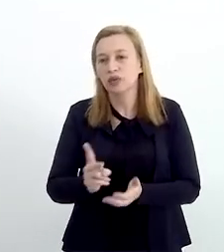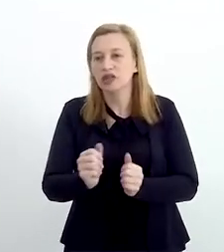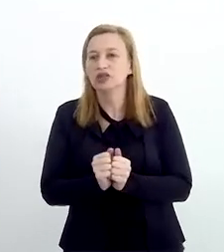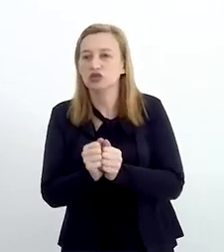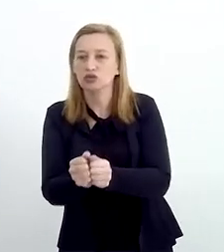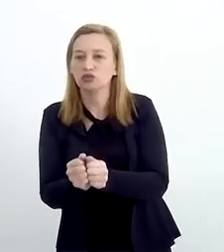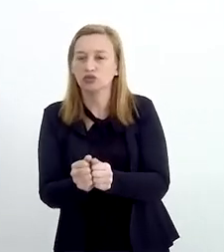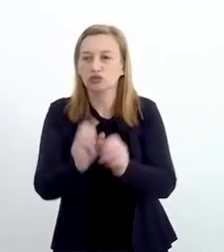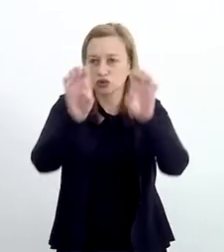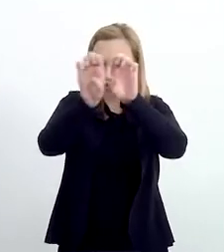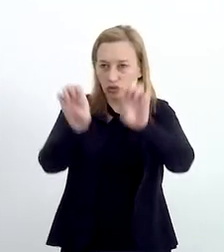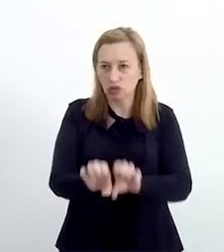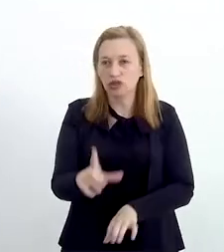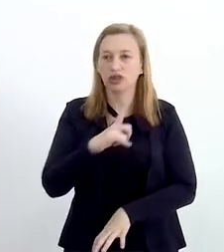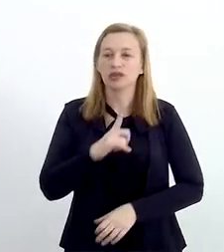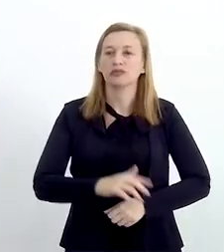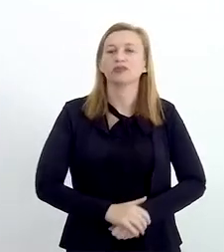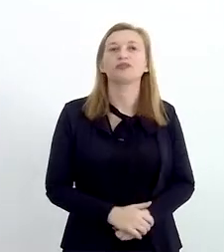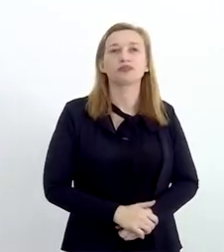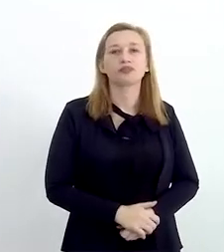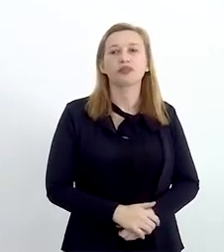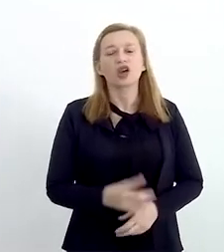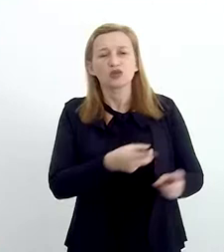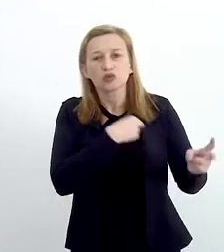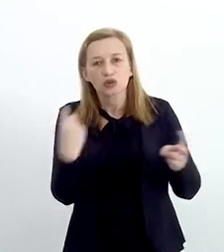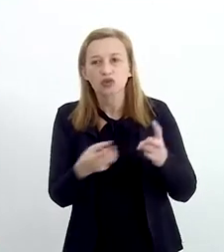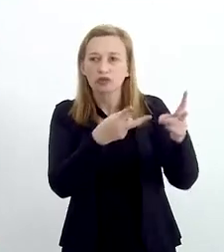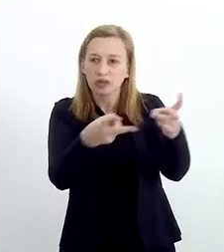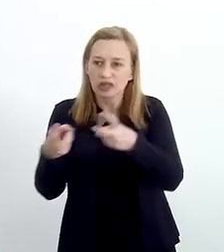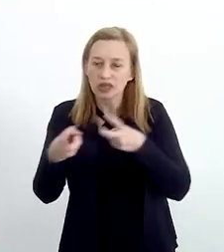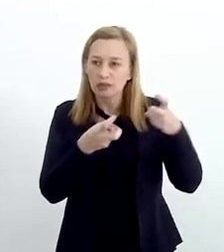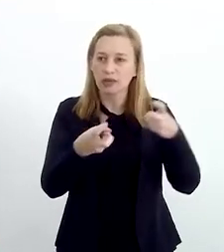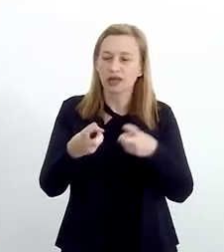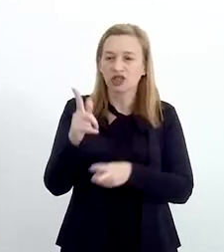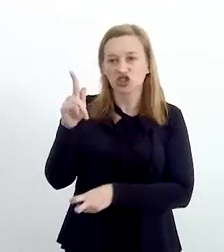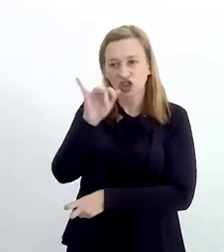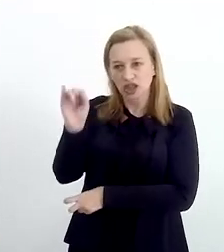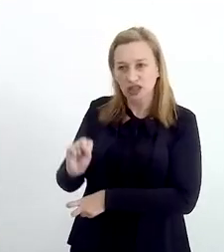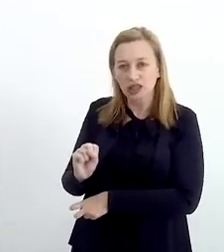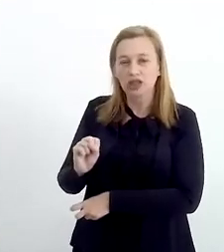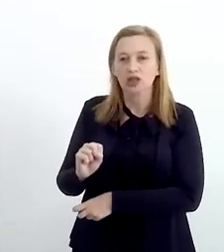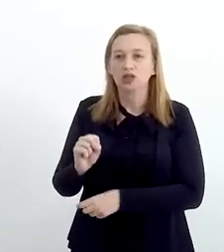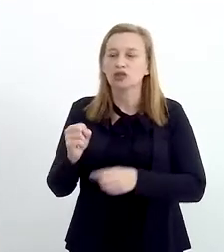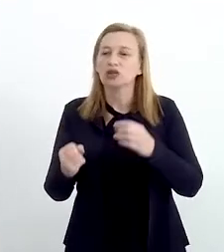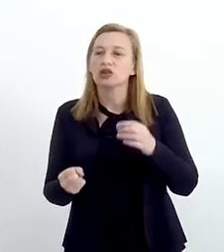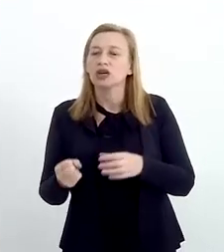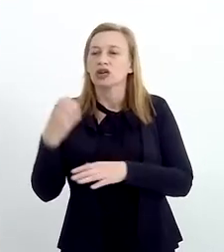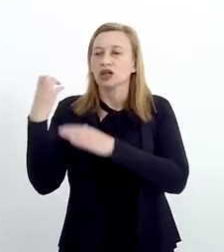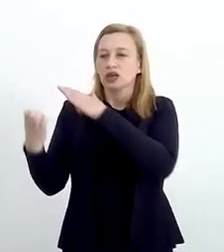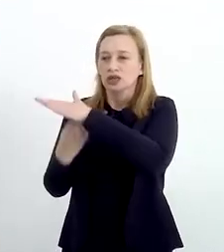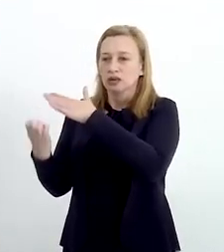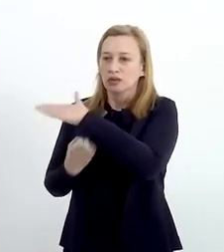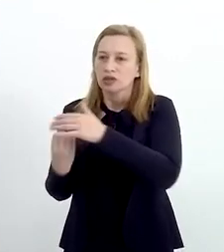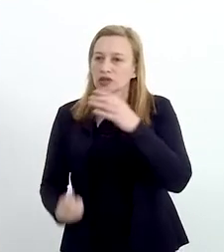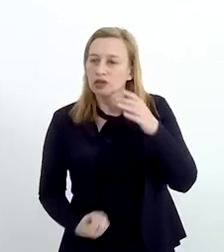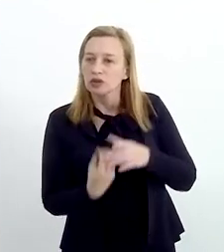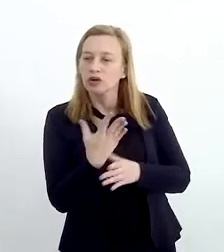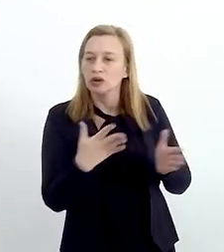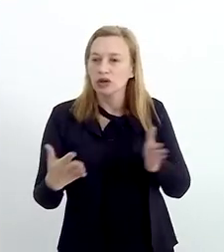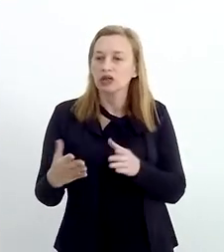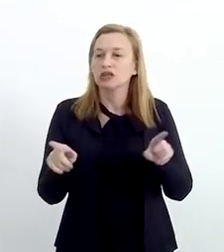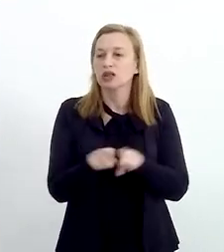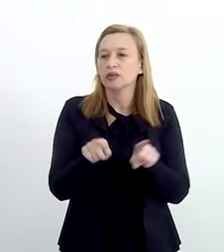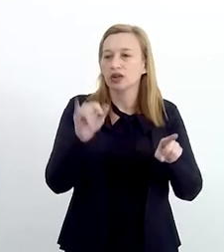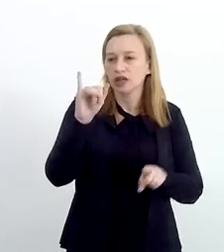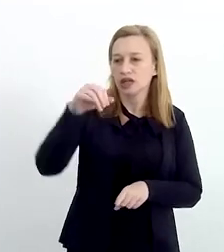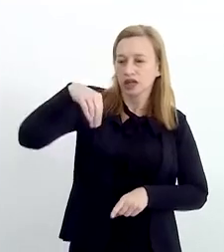caminhar de uma maneira mais estruturada. A gente vem percebendo, Geisa, que os produtores, as empresas produtores e os importadores,